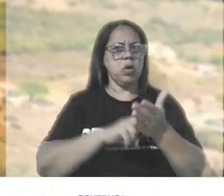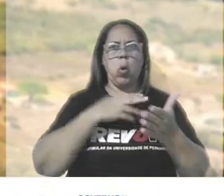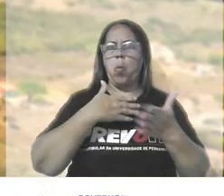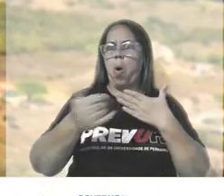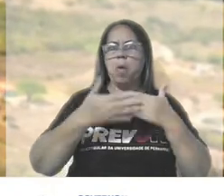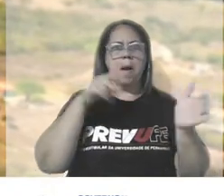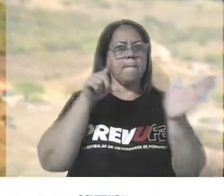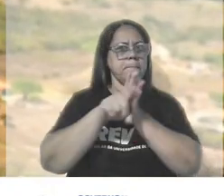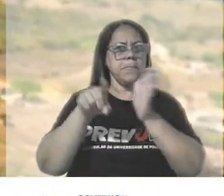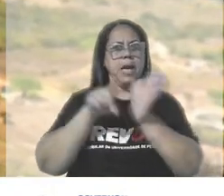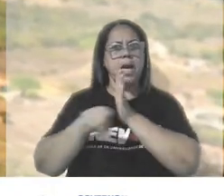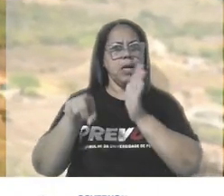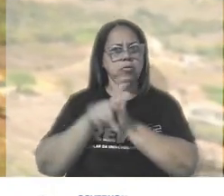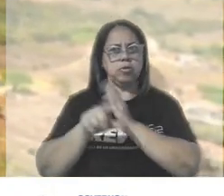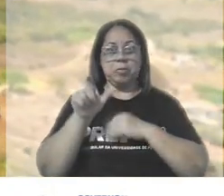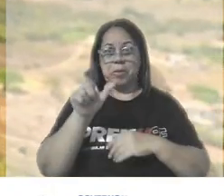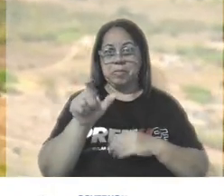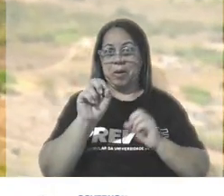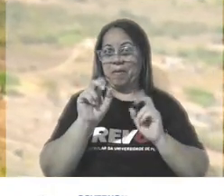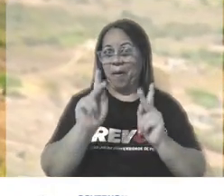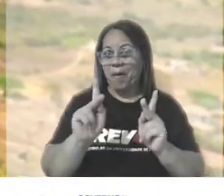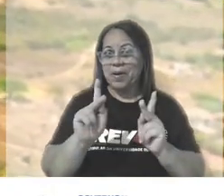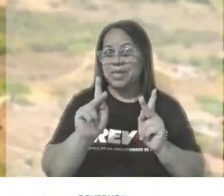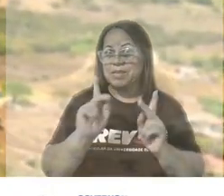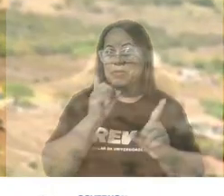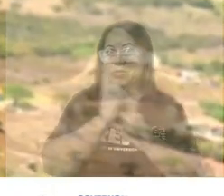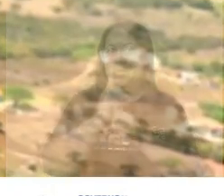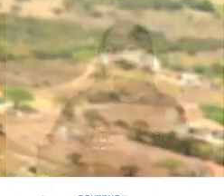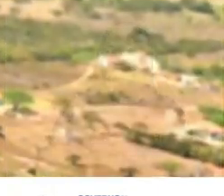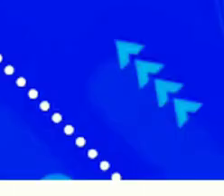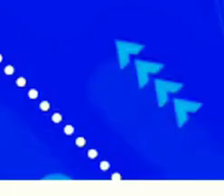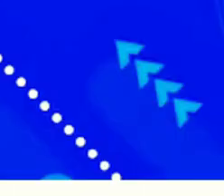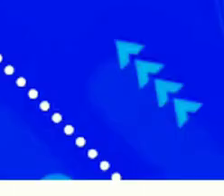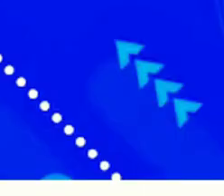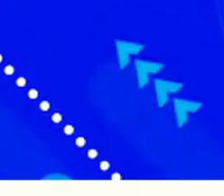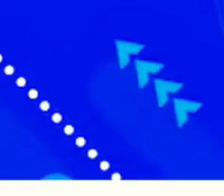apareça sobre intemperismo. Ok? Nos vemos no próximo vídeo.